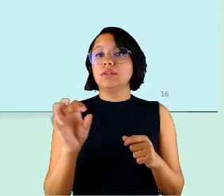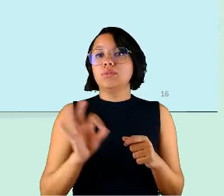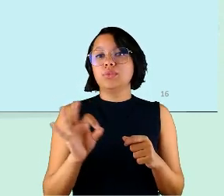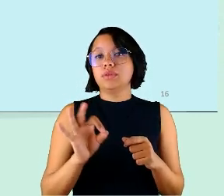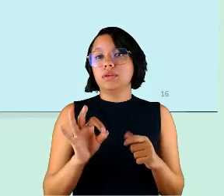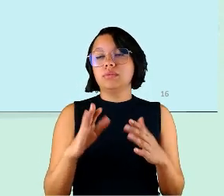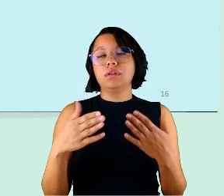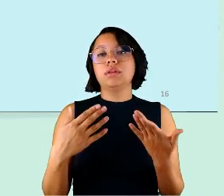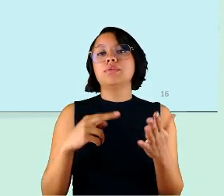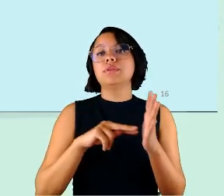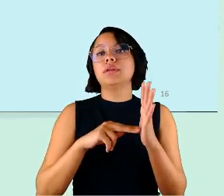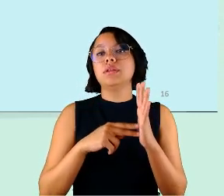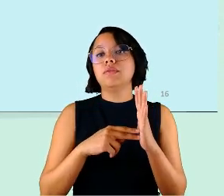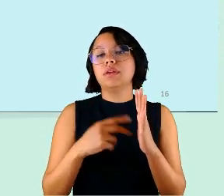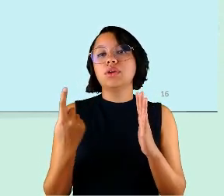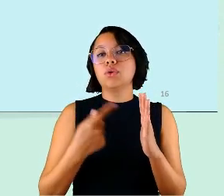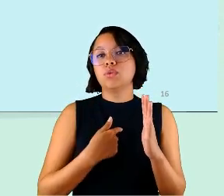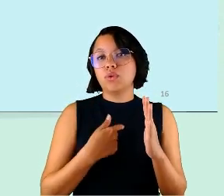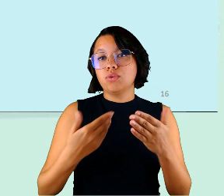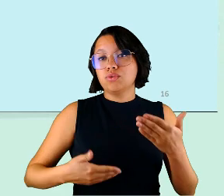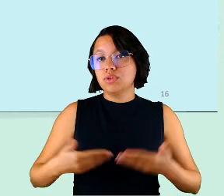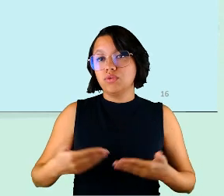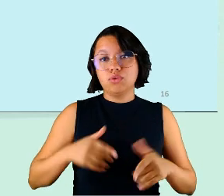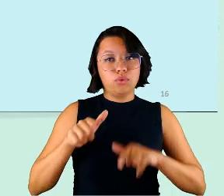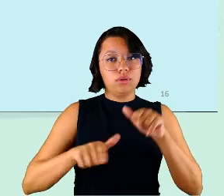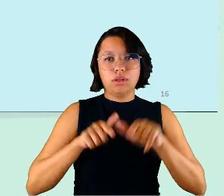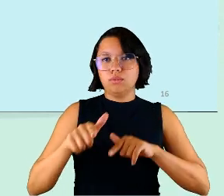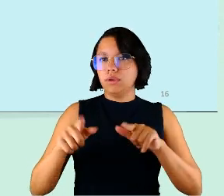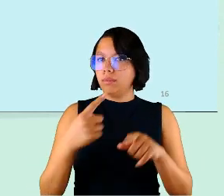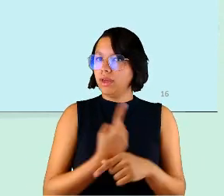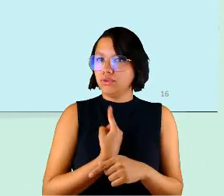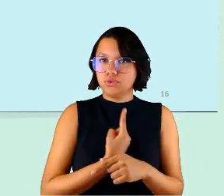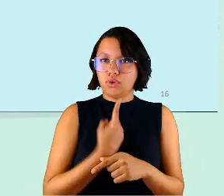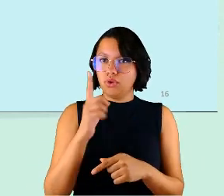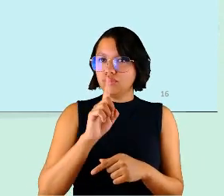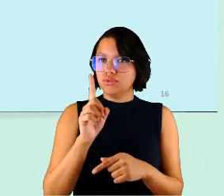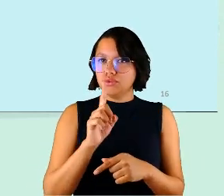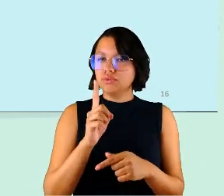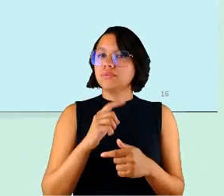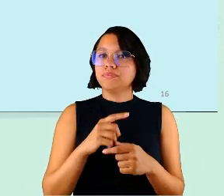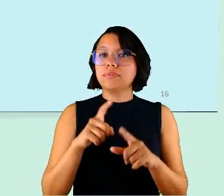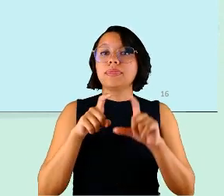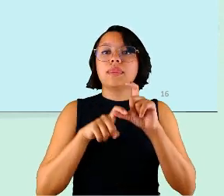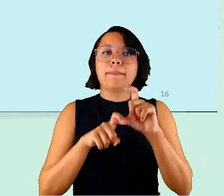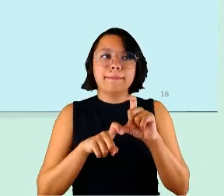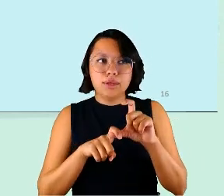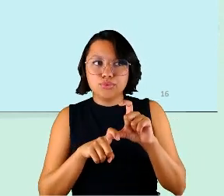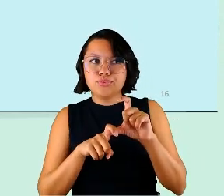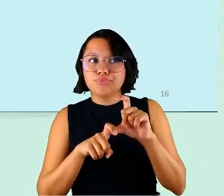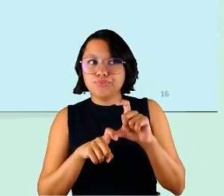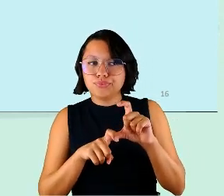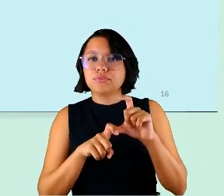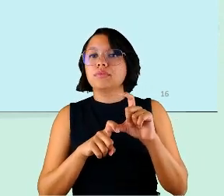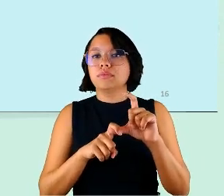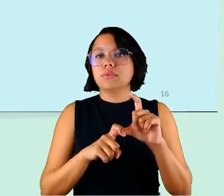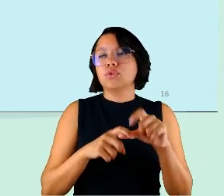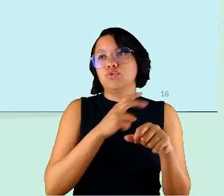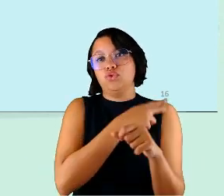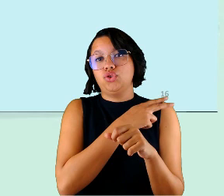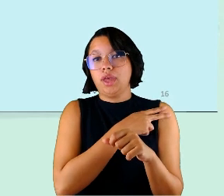então significa que o nosso servidor não trabalha isoladamente né ele depende de alguma forma não só do chefe mas de